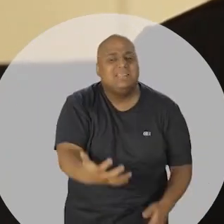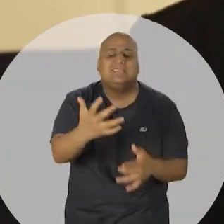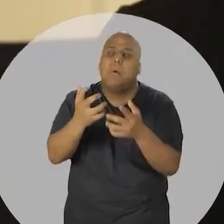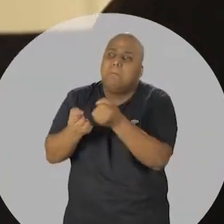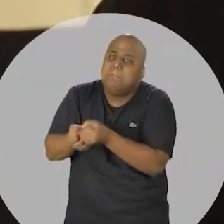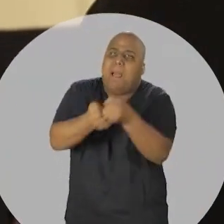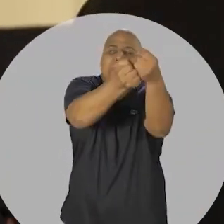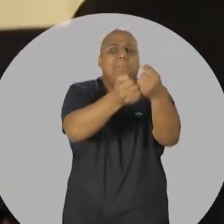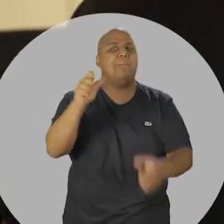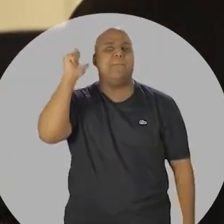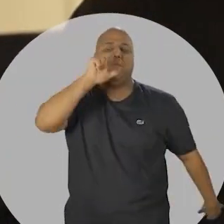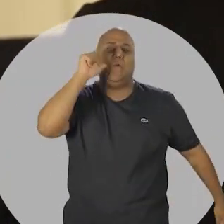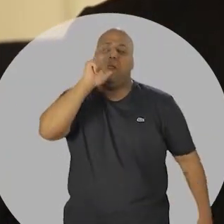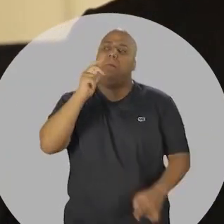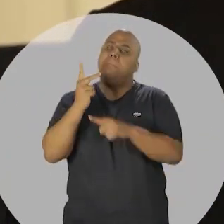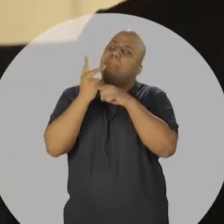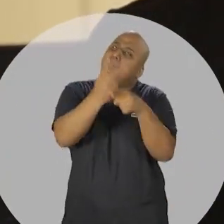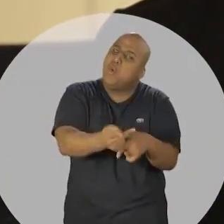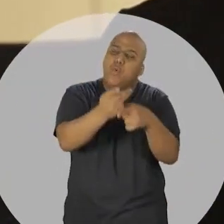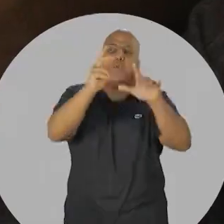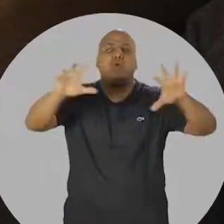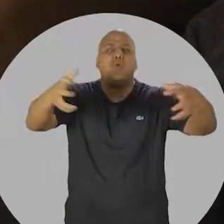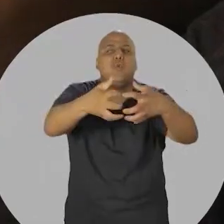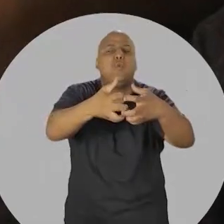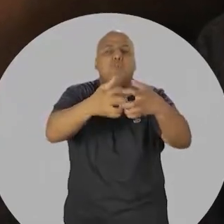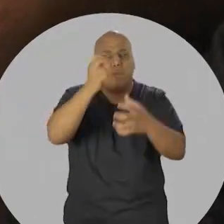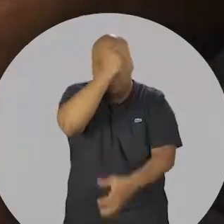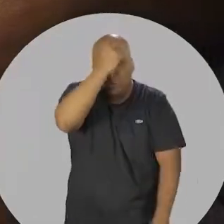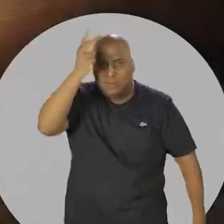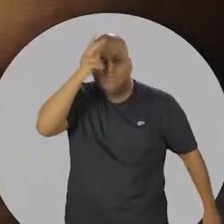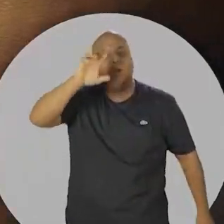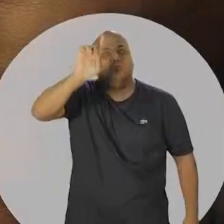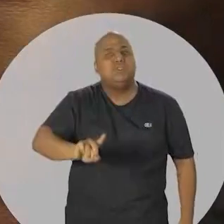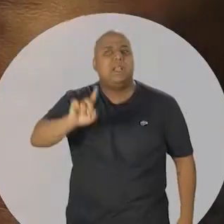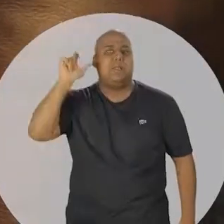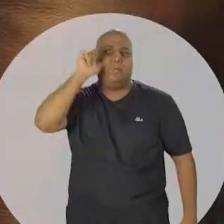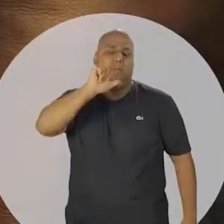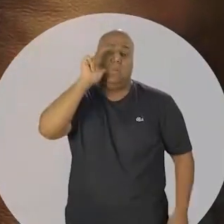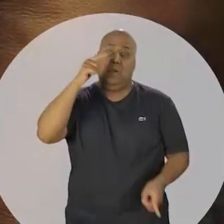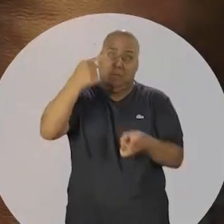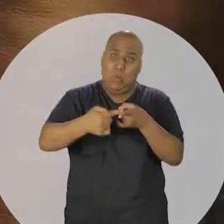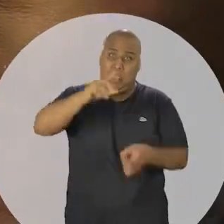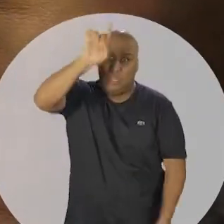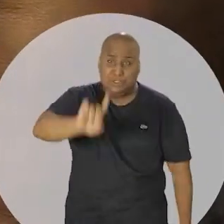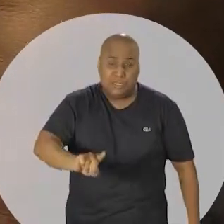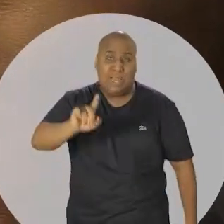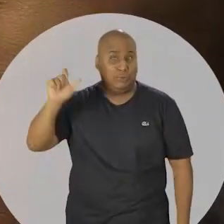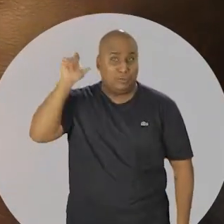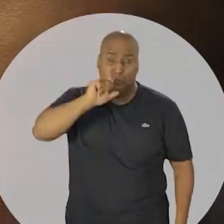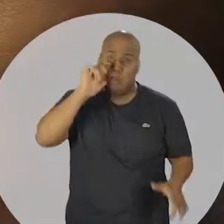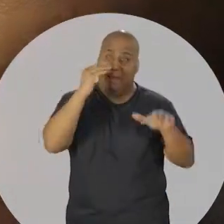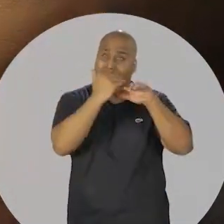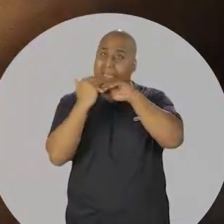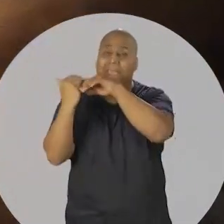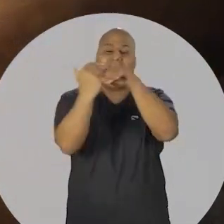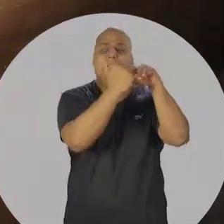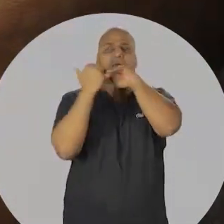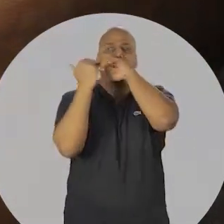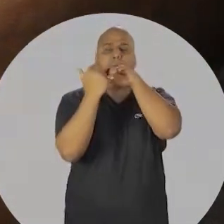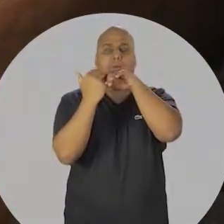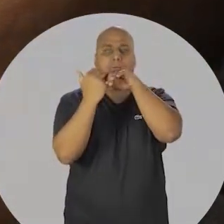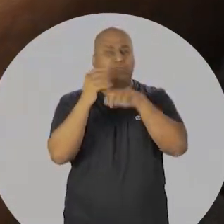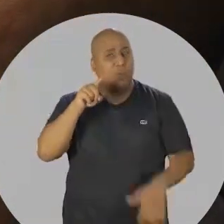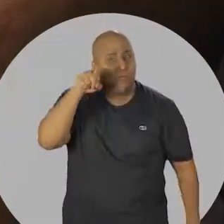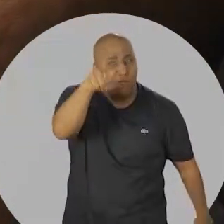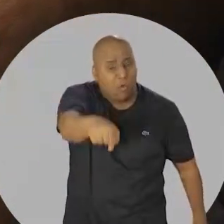e tomar decisões para mudar a realidade. Procure o Conselho Municipal dos Direitos da Mulher, porque o direito de uma